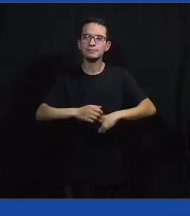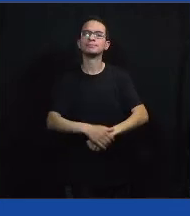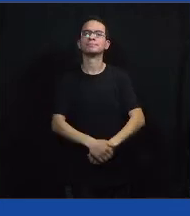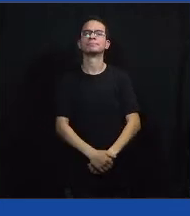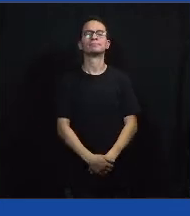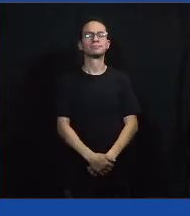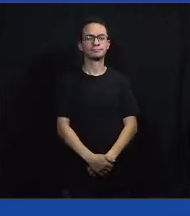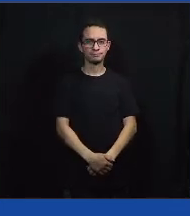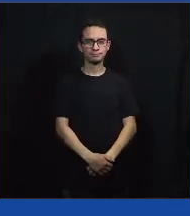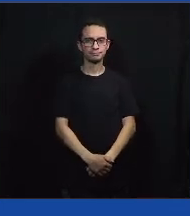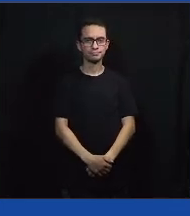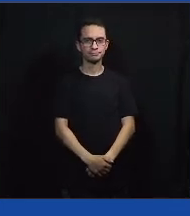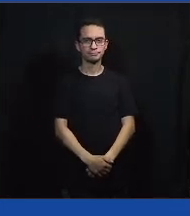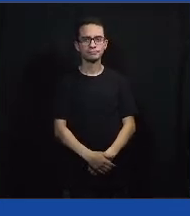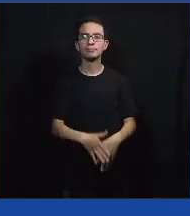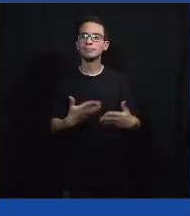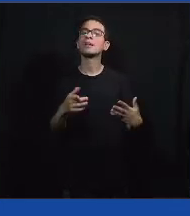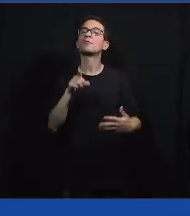E tu, Carol?